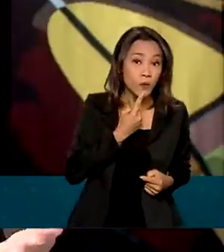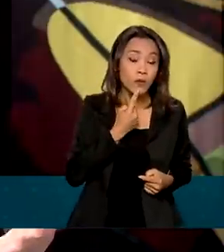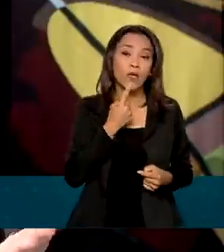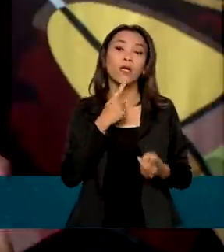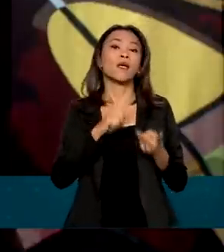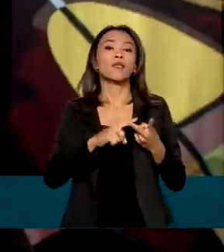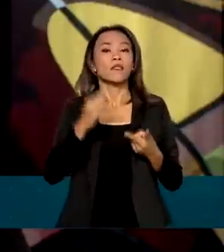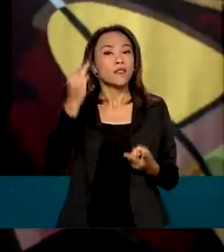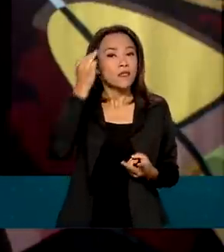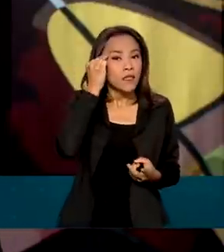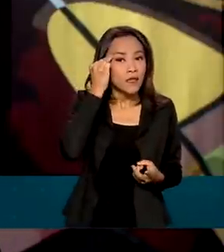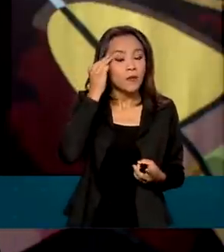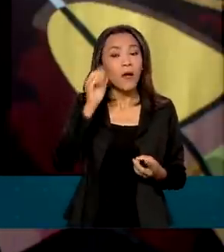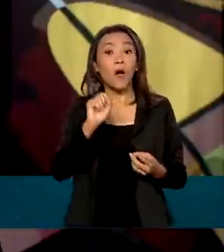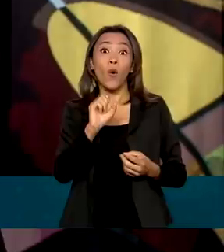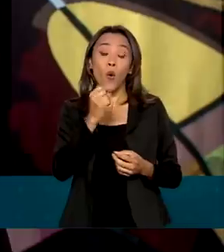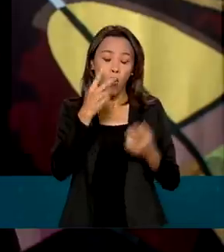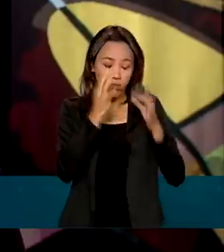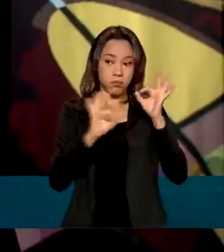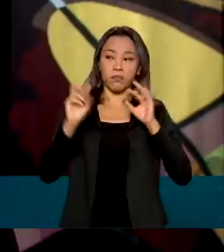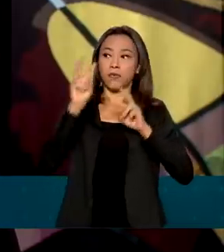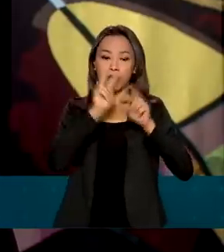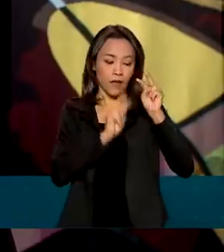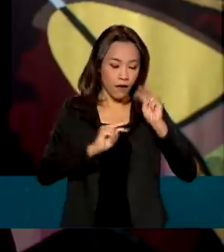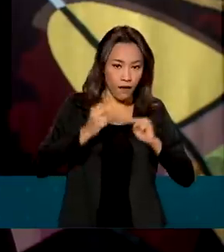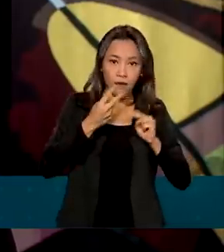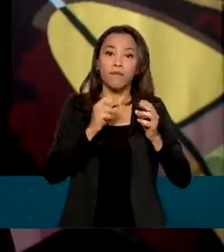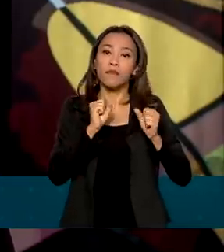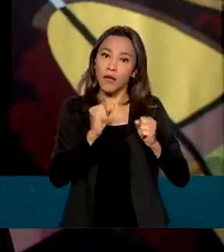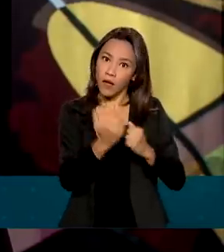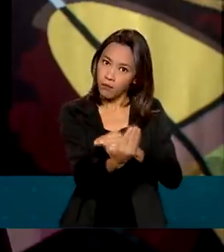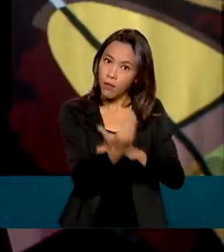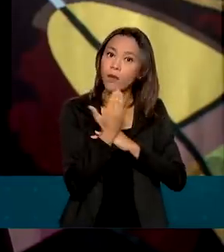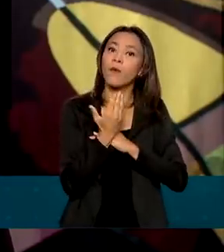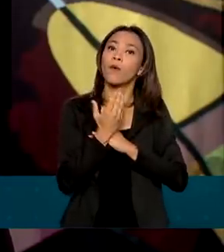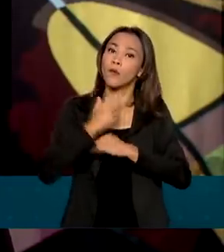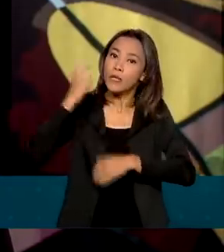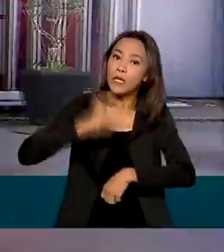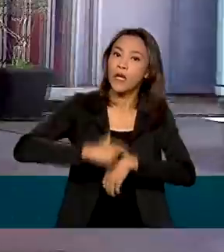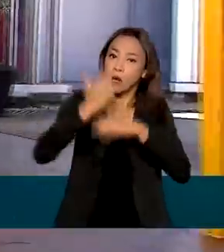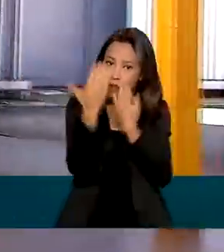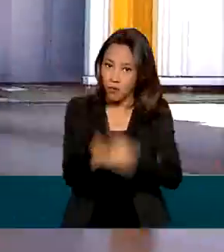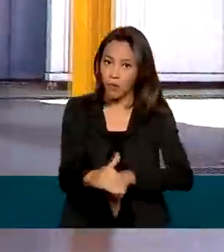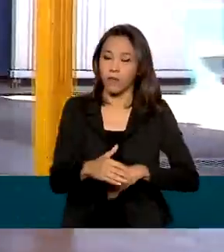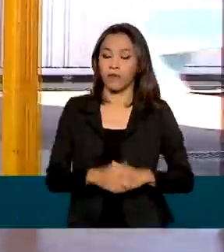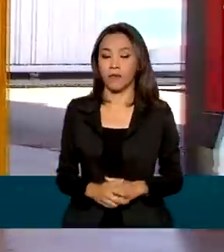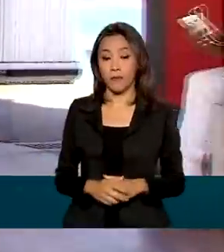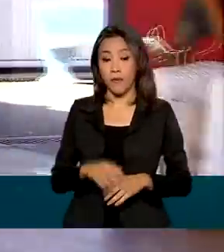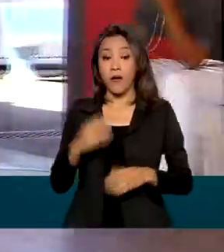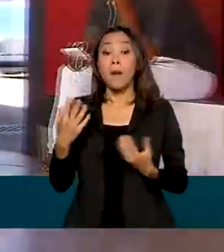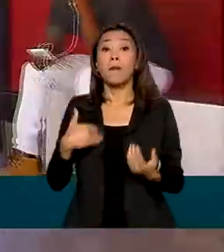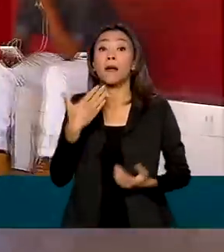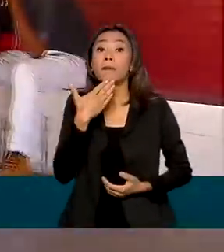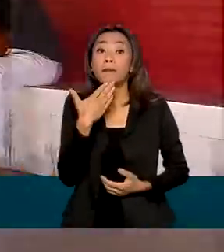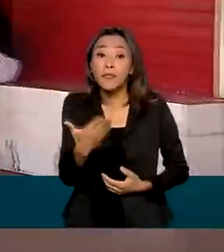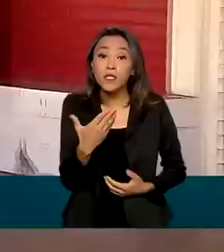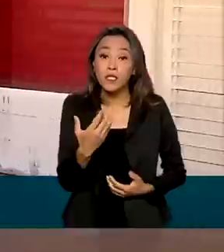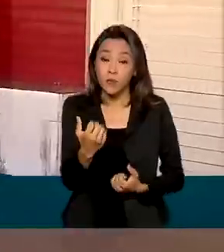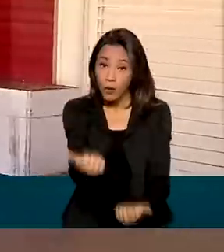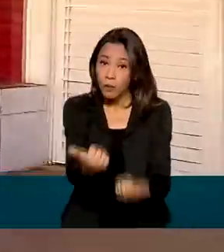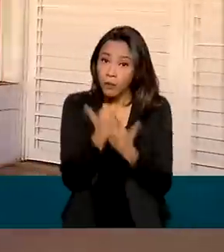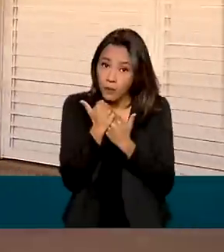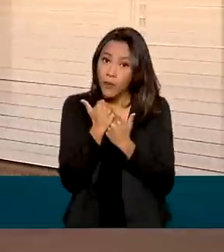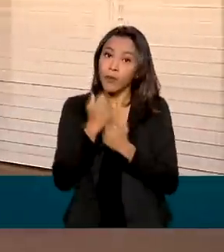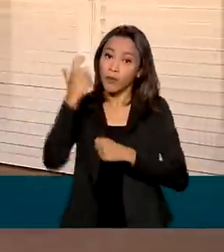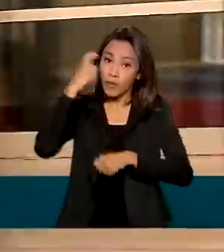deficiência intelectual ou déficit de atenção conta com apoio na hora de fazer a prova. Para solicitar os recursos disponíveis,